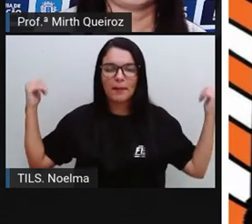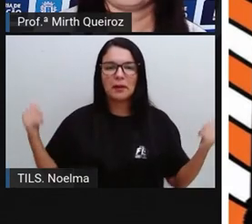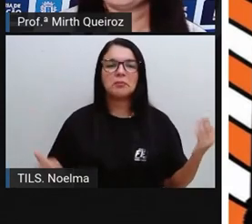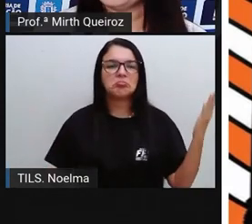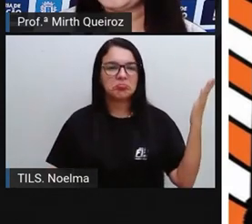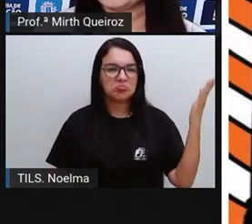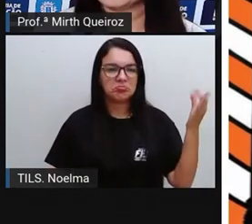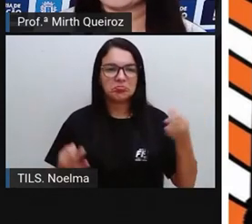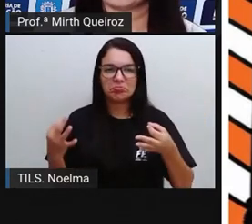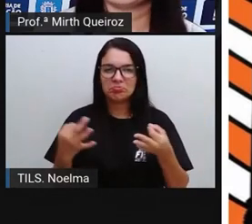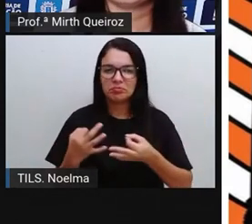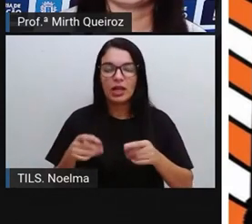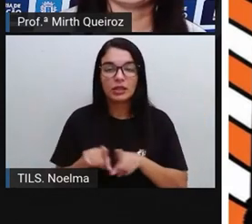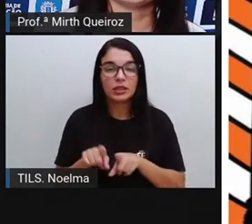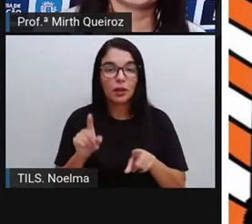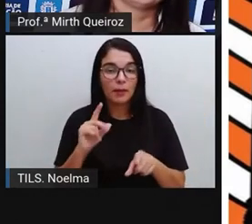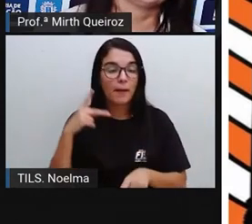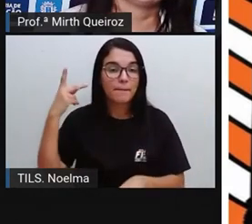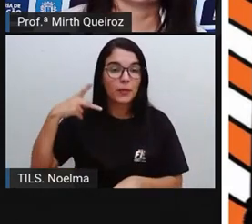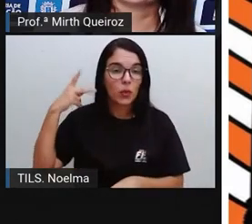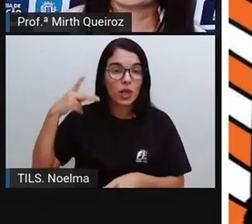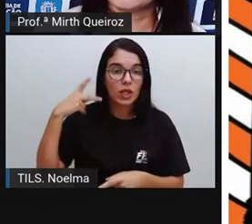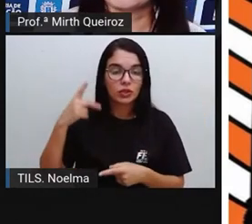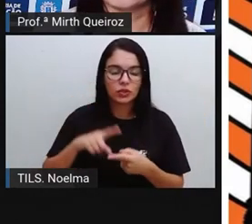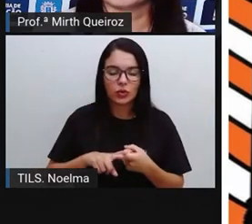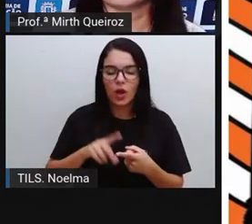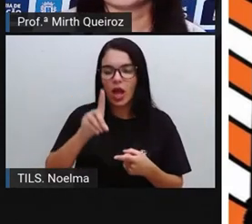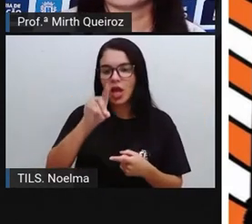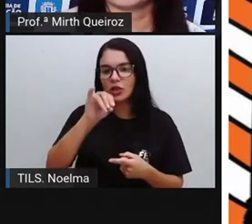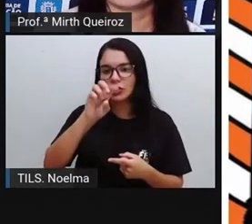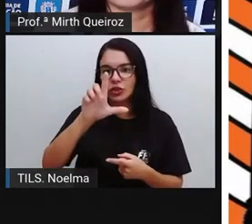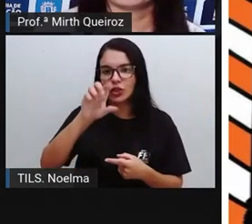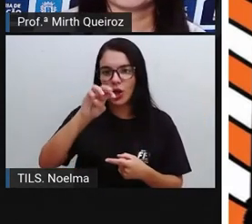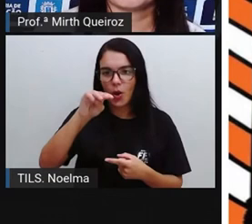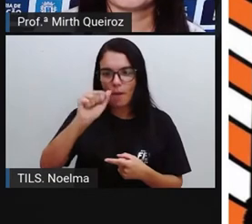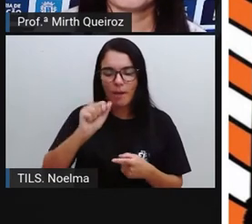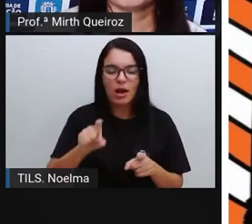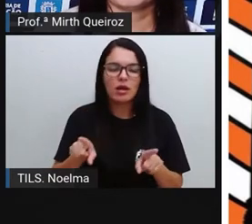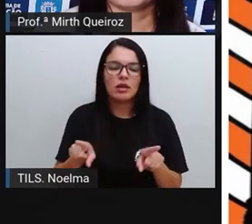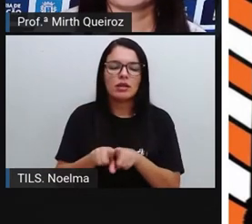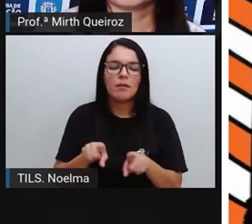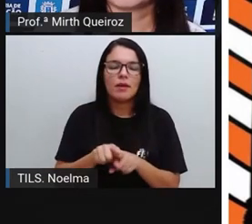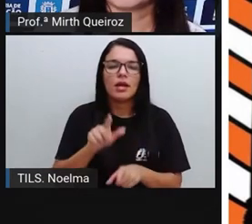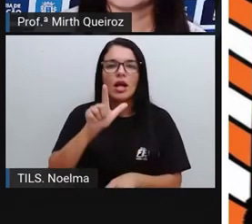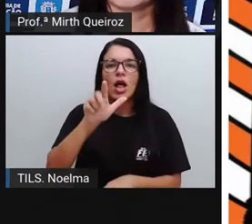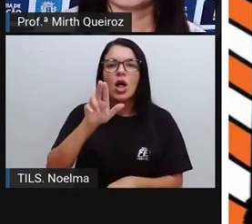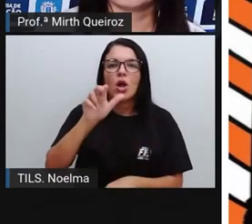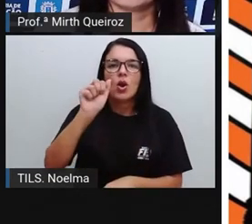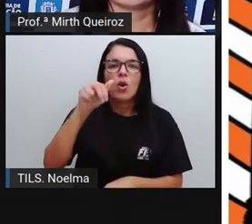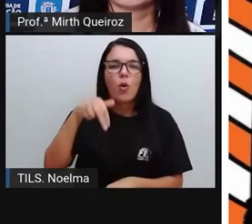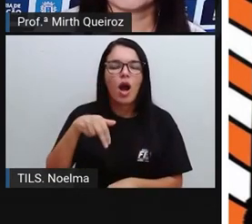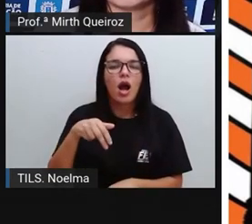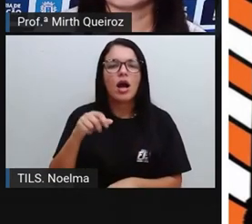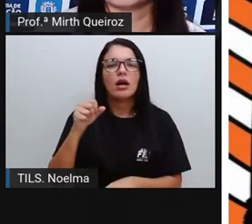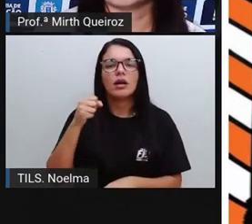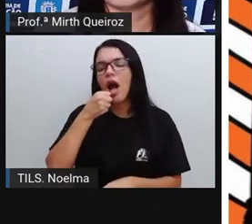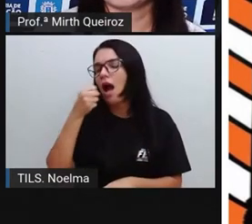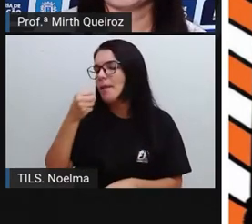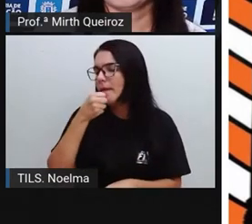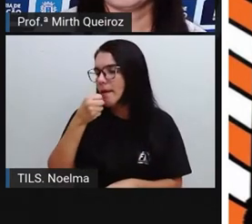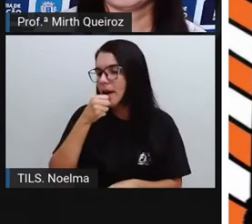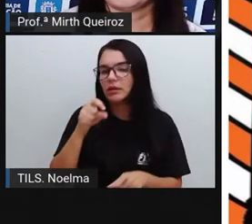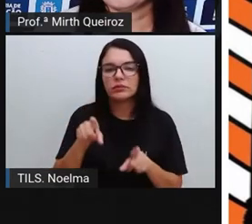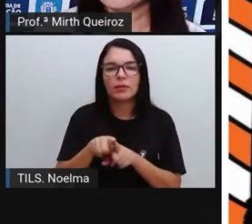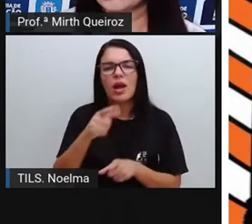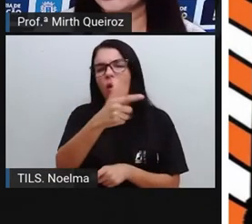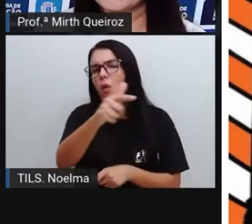né? Políticos como Dilma, Luan Santana, ele também já fez uma pintura aí de Luan Santana, dentre outros artistas aí,